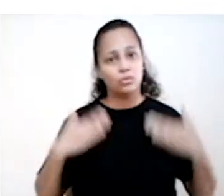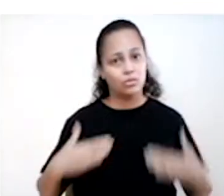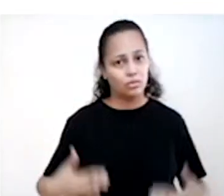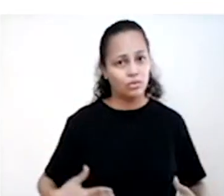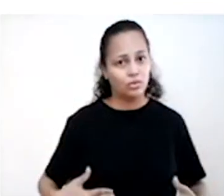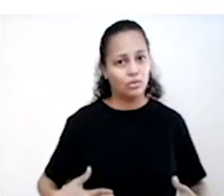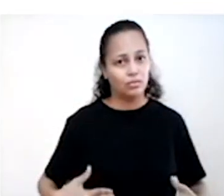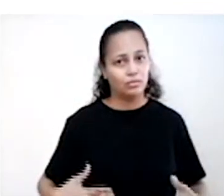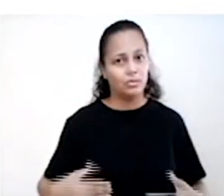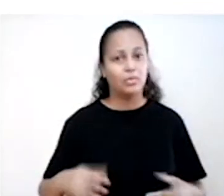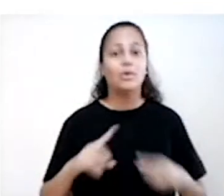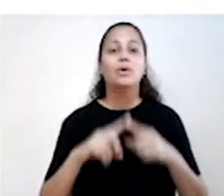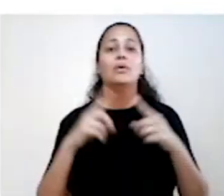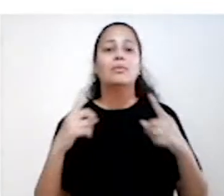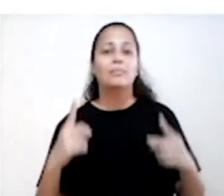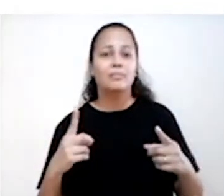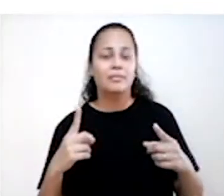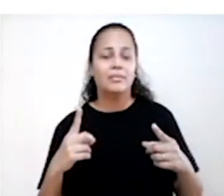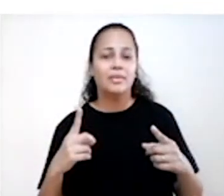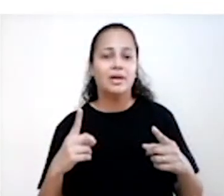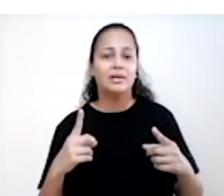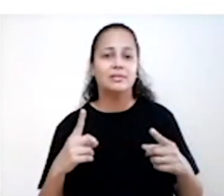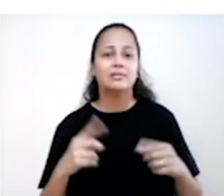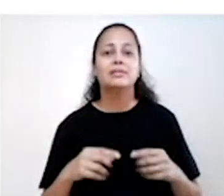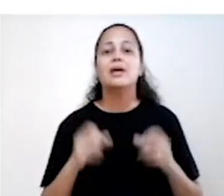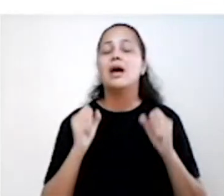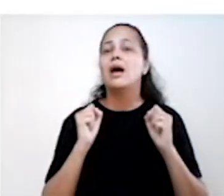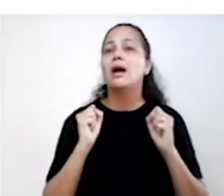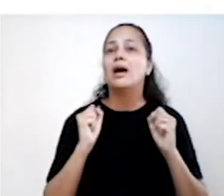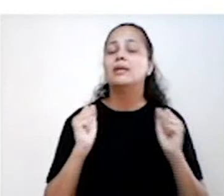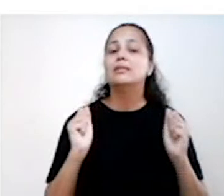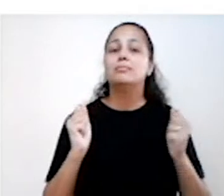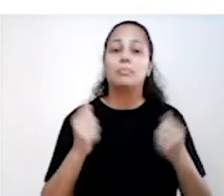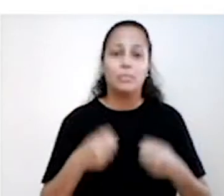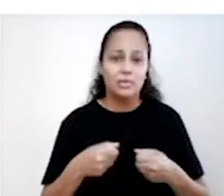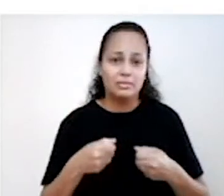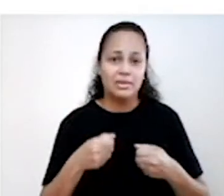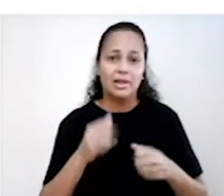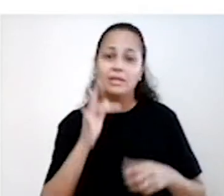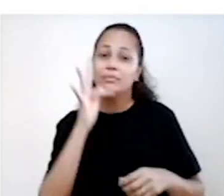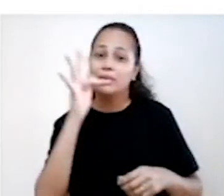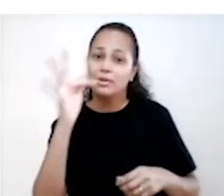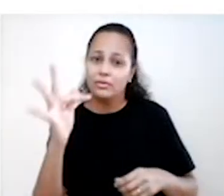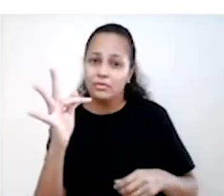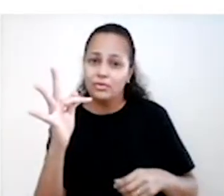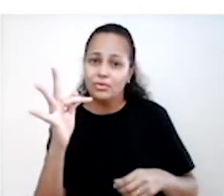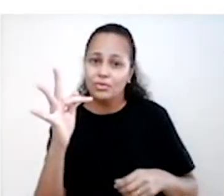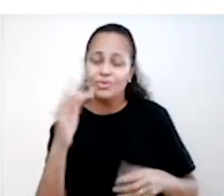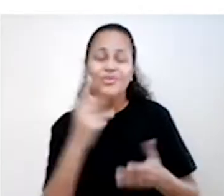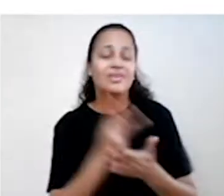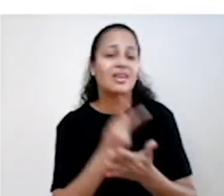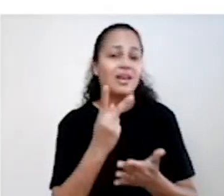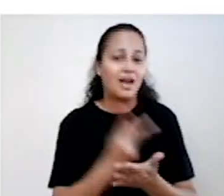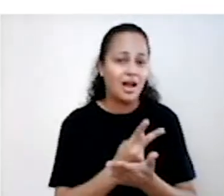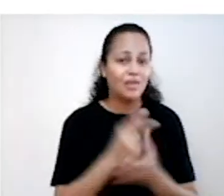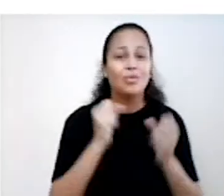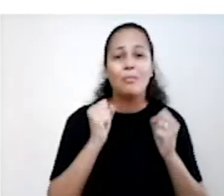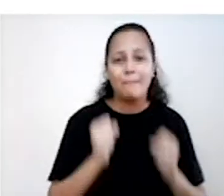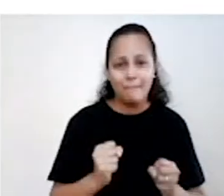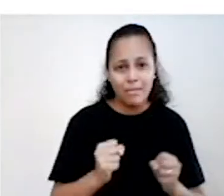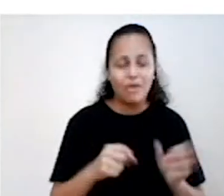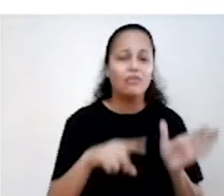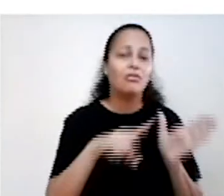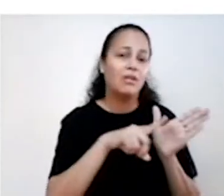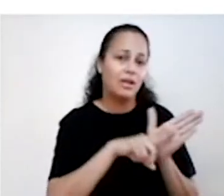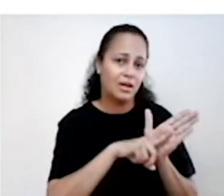desempenho. Contudo, a construção de possibilidades mentais para situações futuras que dão errado pode ser algo